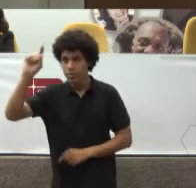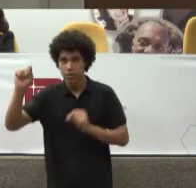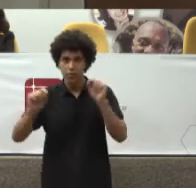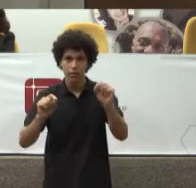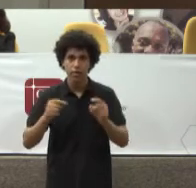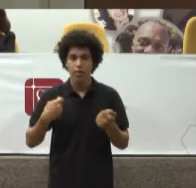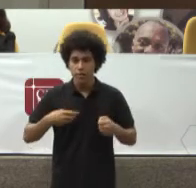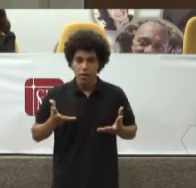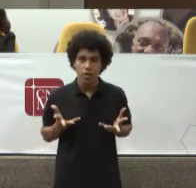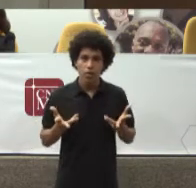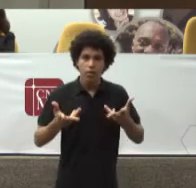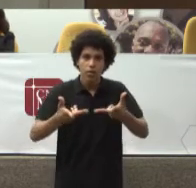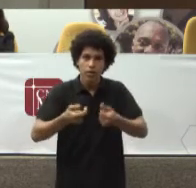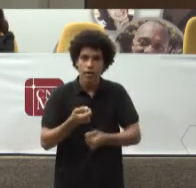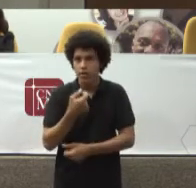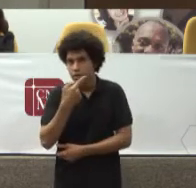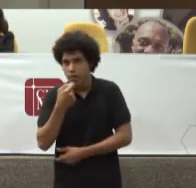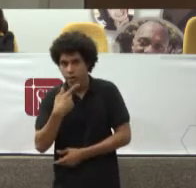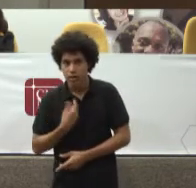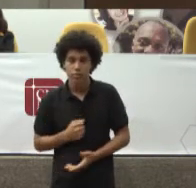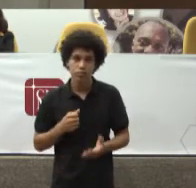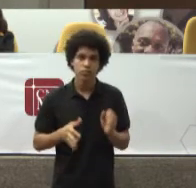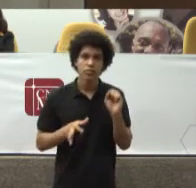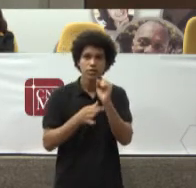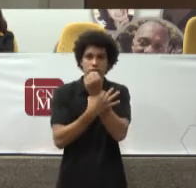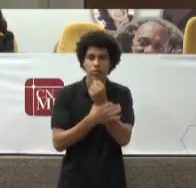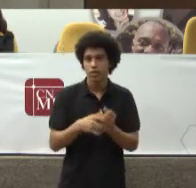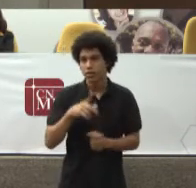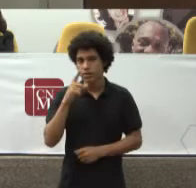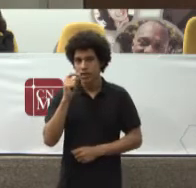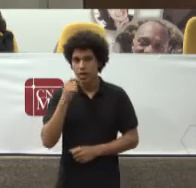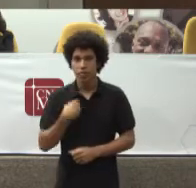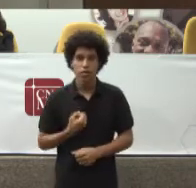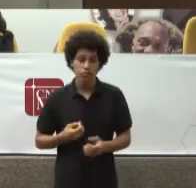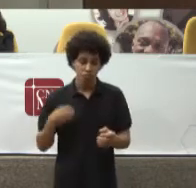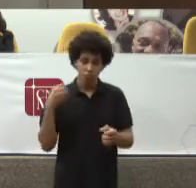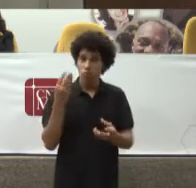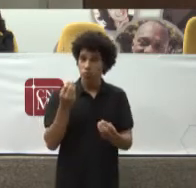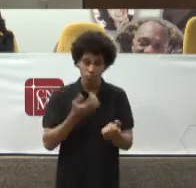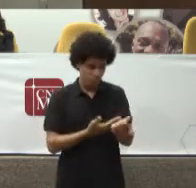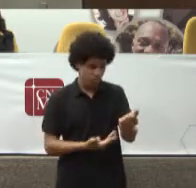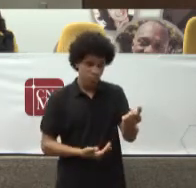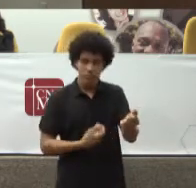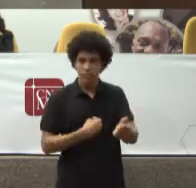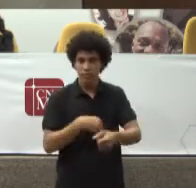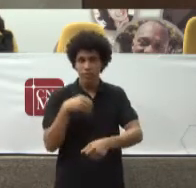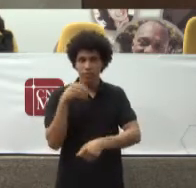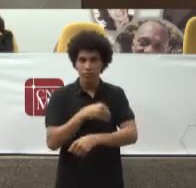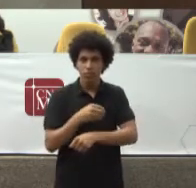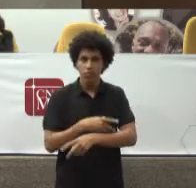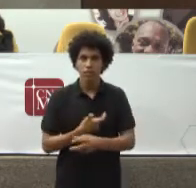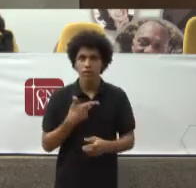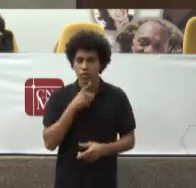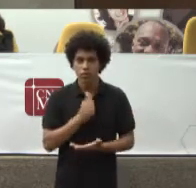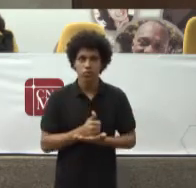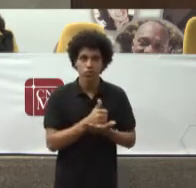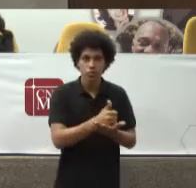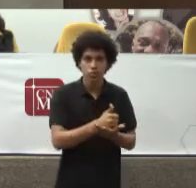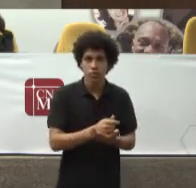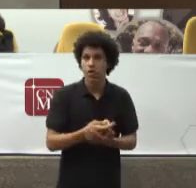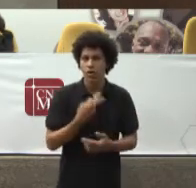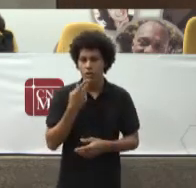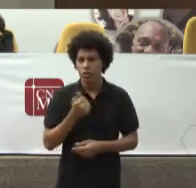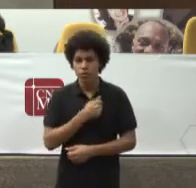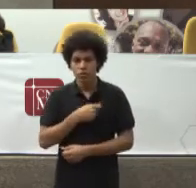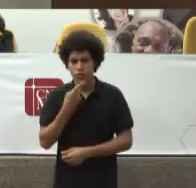Qualidade de medicamentos Segurança de alimentos Água E suprimentos de sangue E eu gosto de dizer Nos últimos 30 anos O Brasil avançou muito